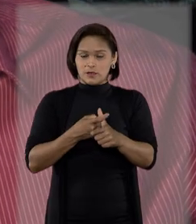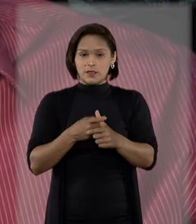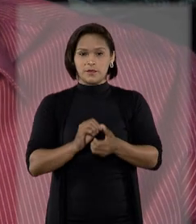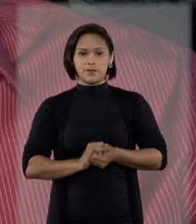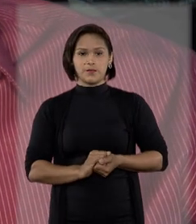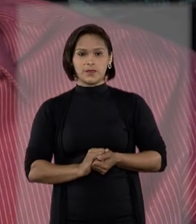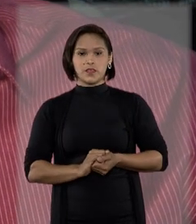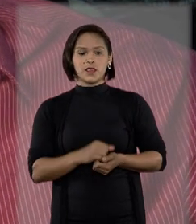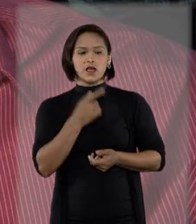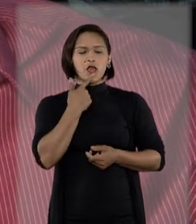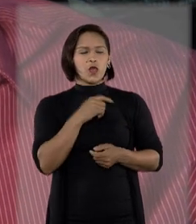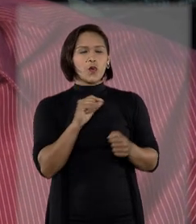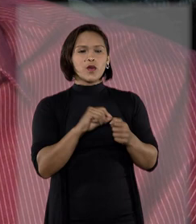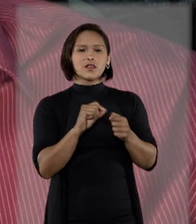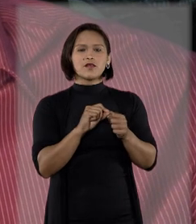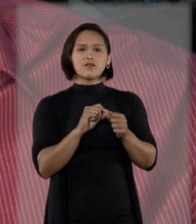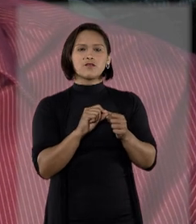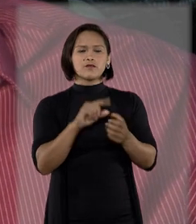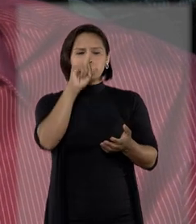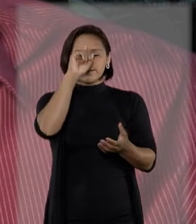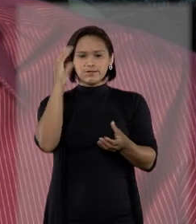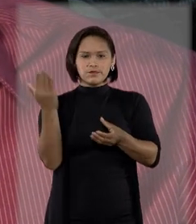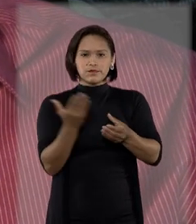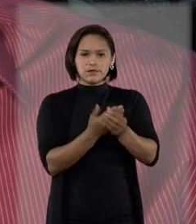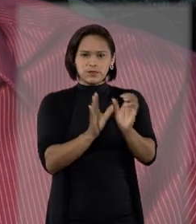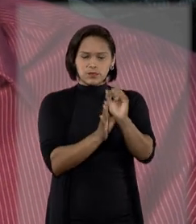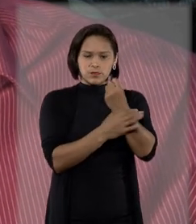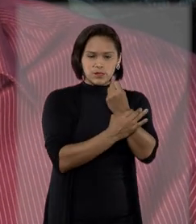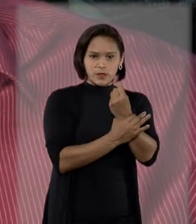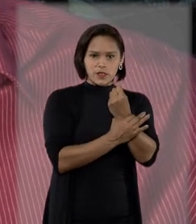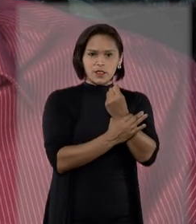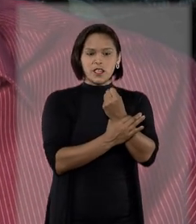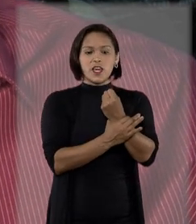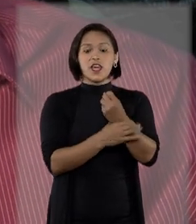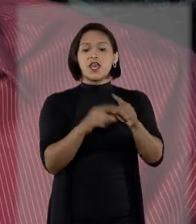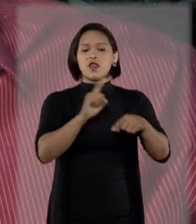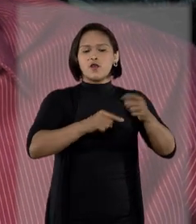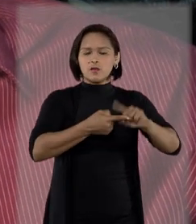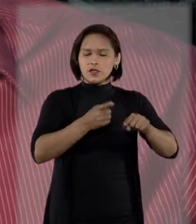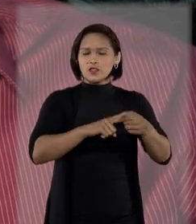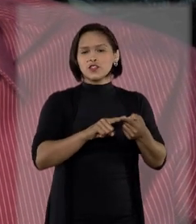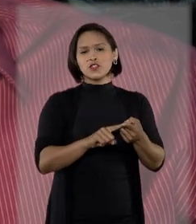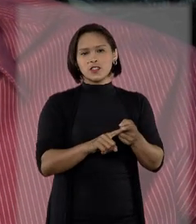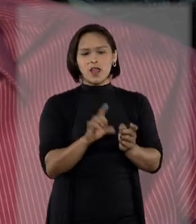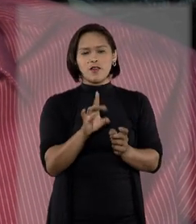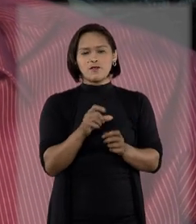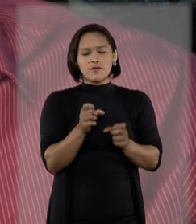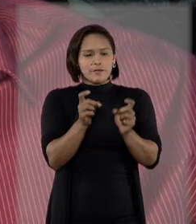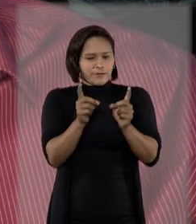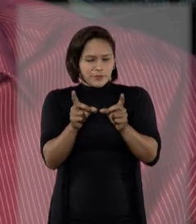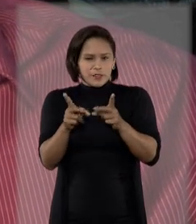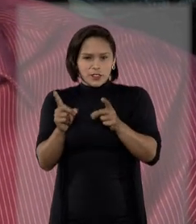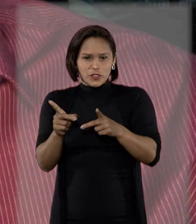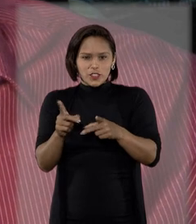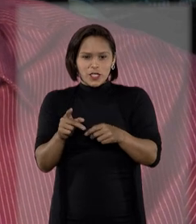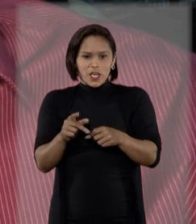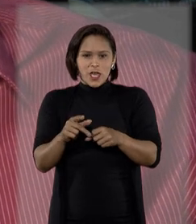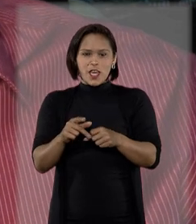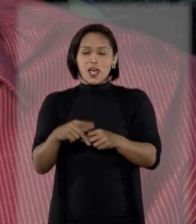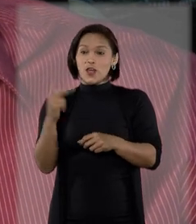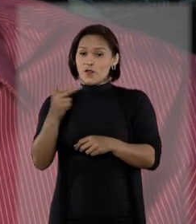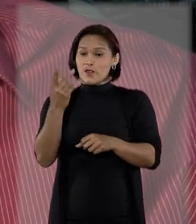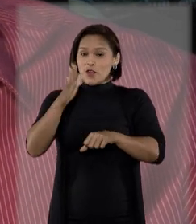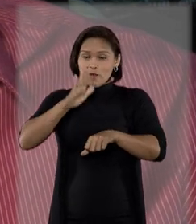Quando feito a ação de busca e apreensão, o objeto for vendido e essa venda for o valor